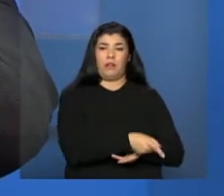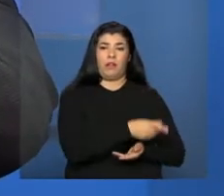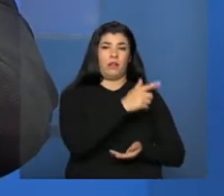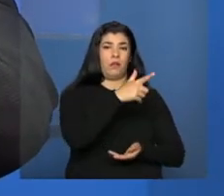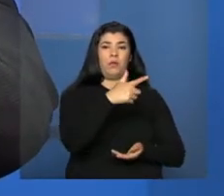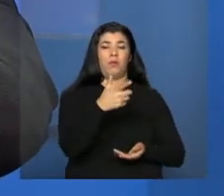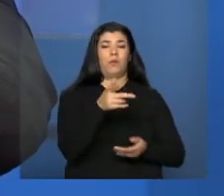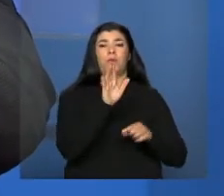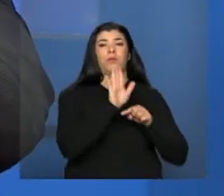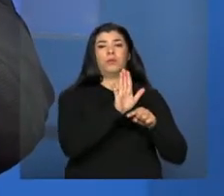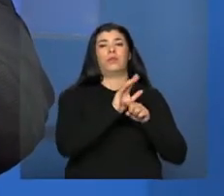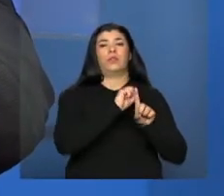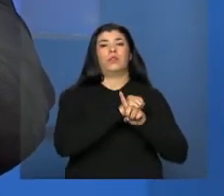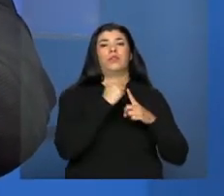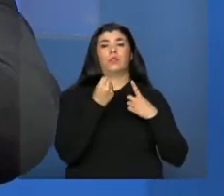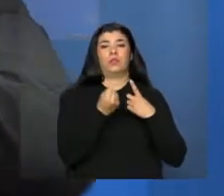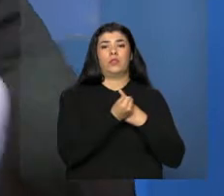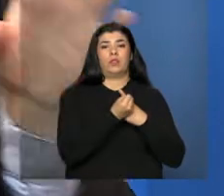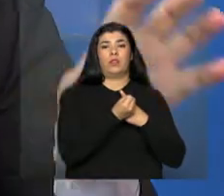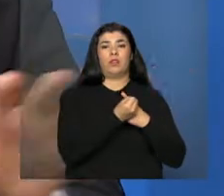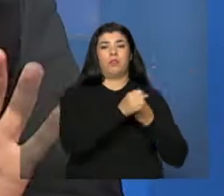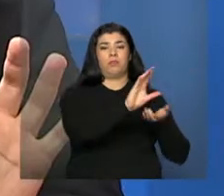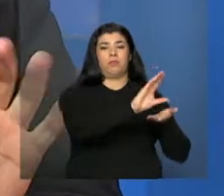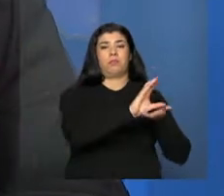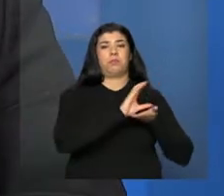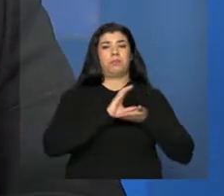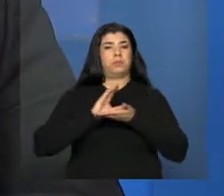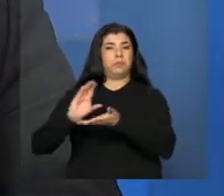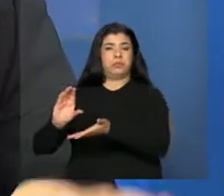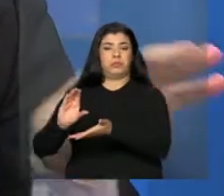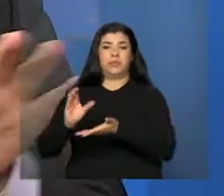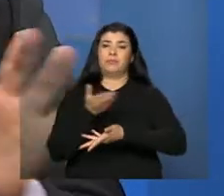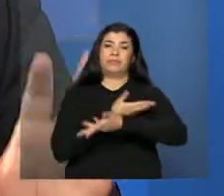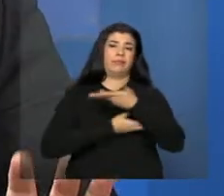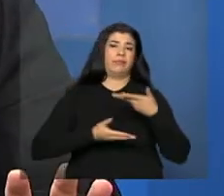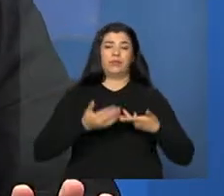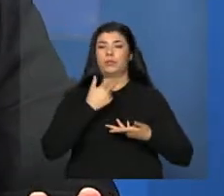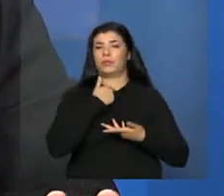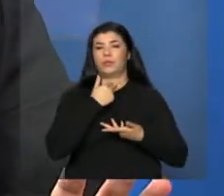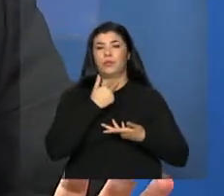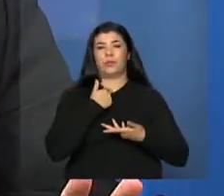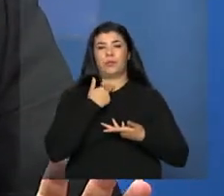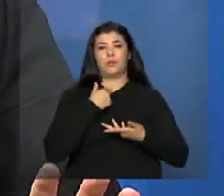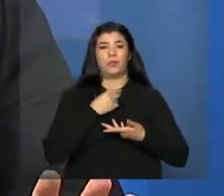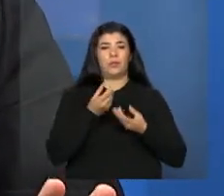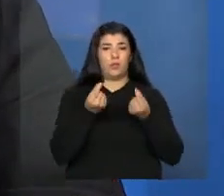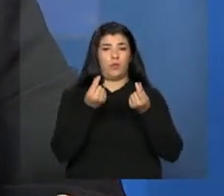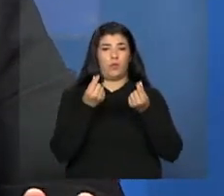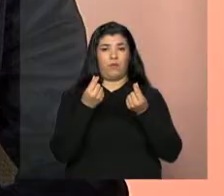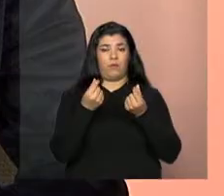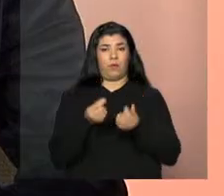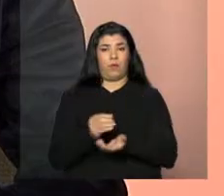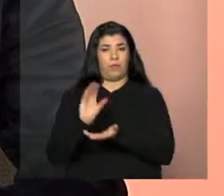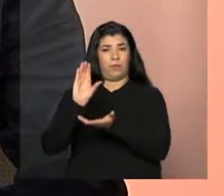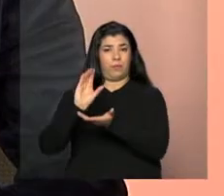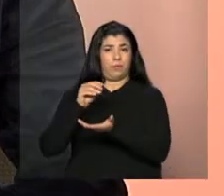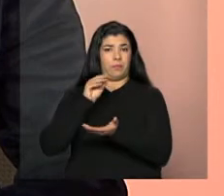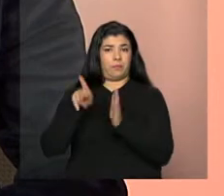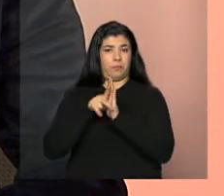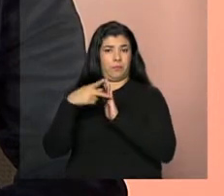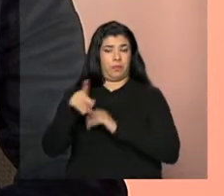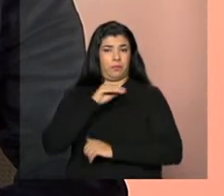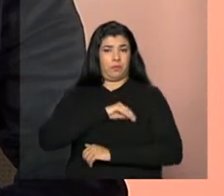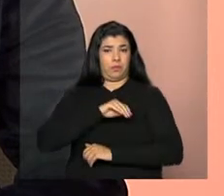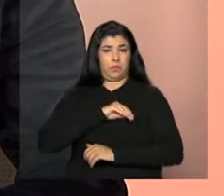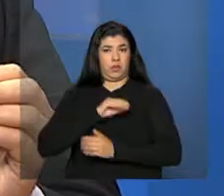no CRAS, ou o vício, VESA. Ou seja, eu devo respeitar... Não pode relocar esse Não posso. Então, ou seja, eu tenho que